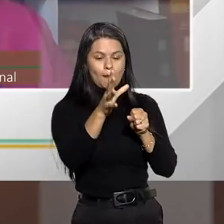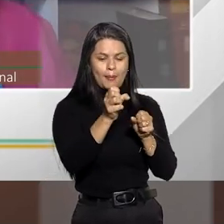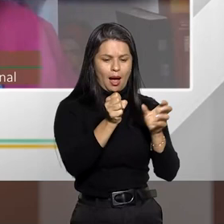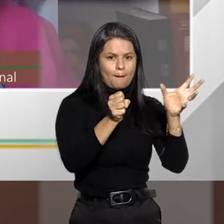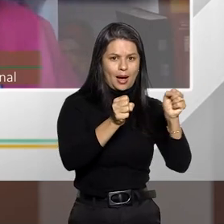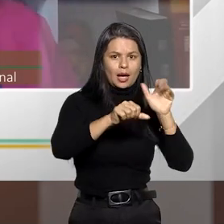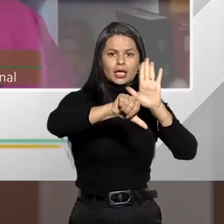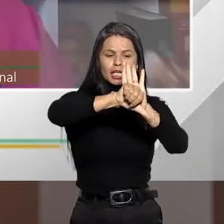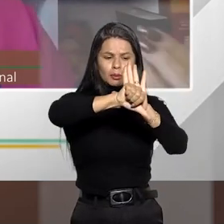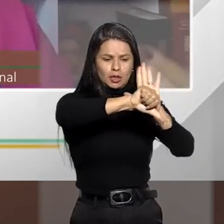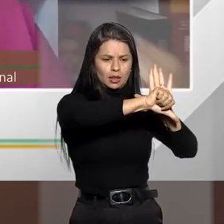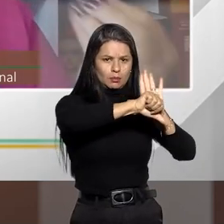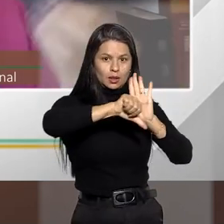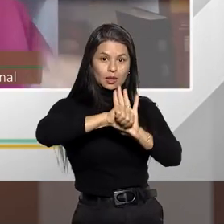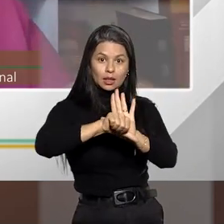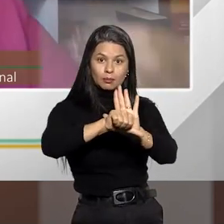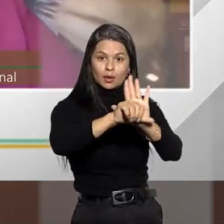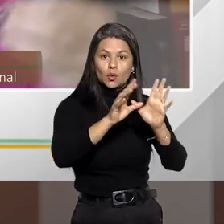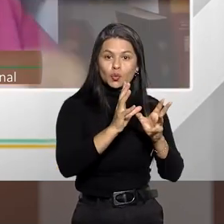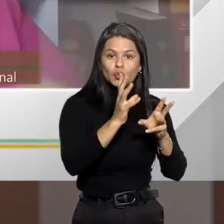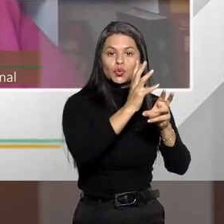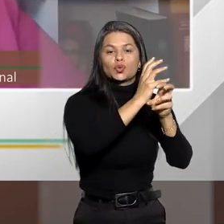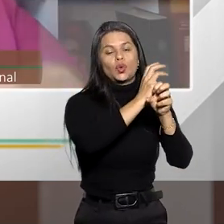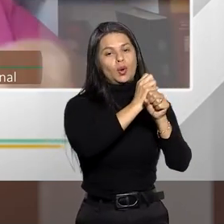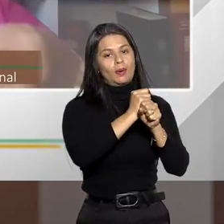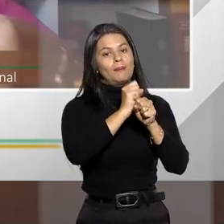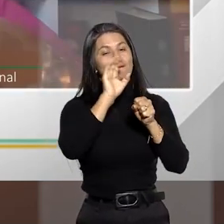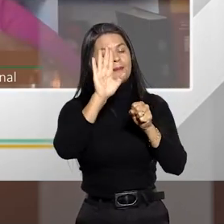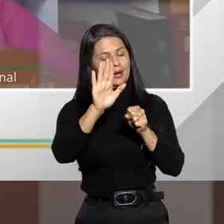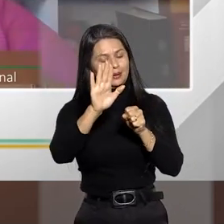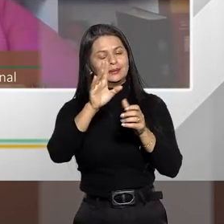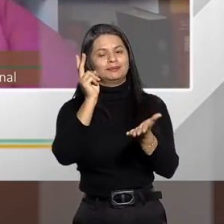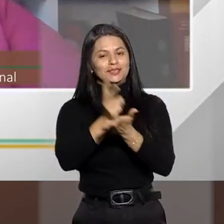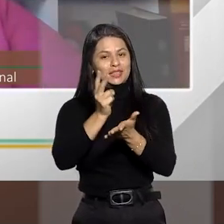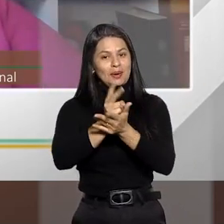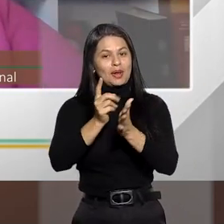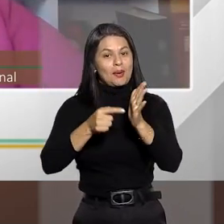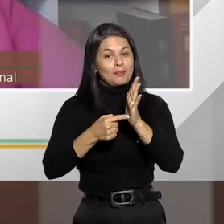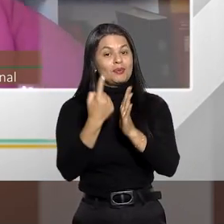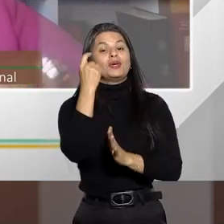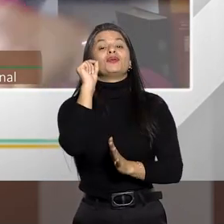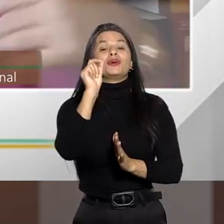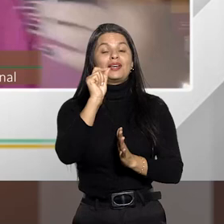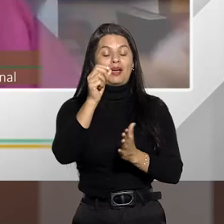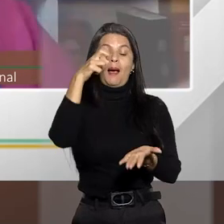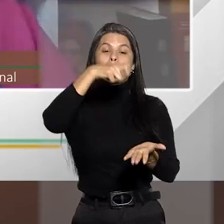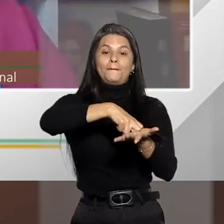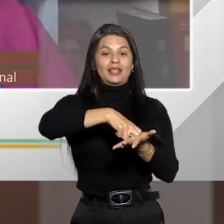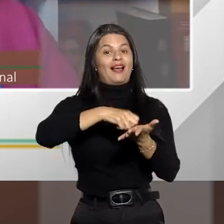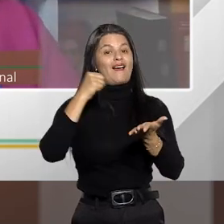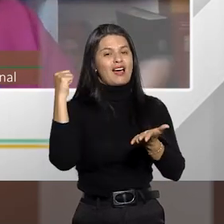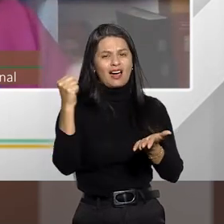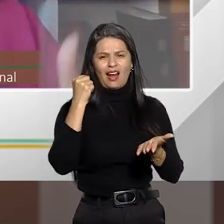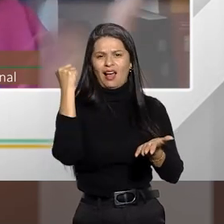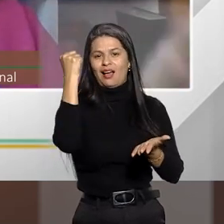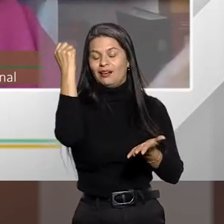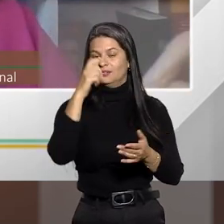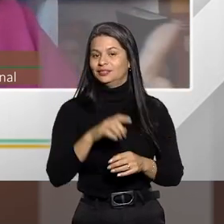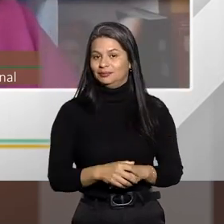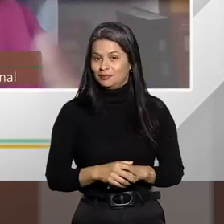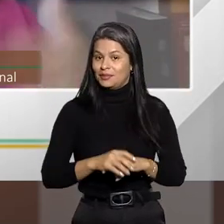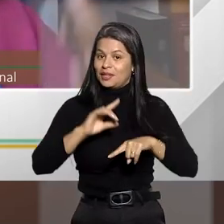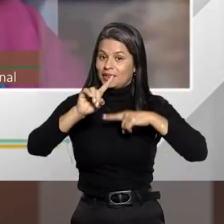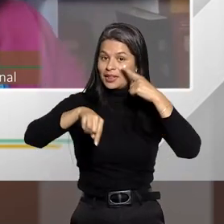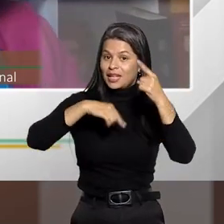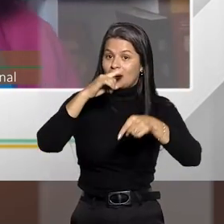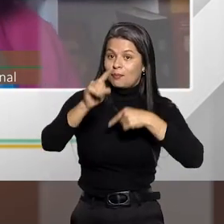somatória dessas penas. Mas ele vai sempre cumprir a pena mais gravosa. E depois, num momento posterior, a